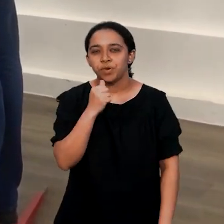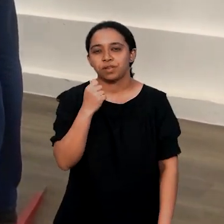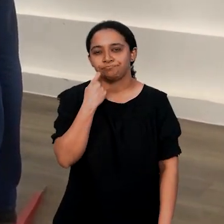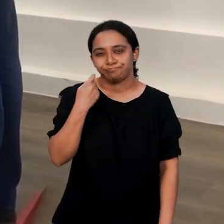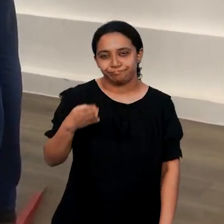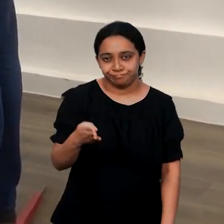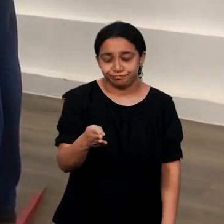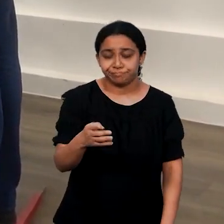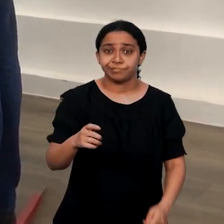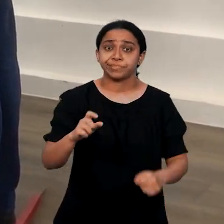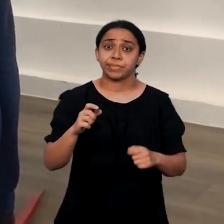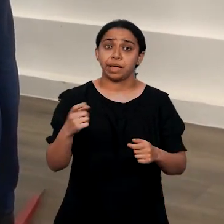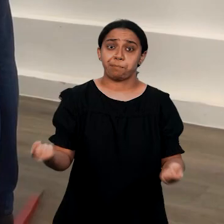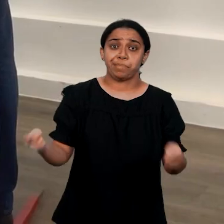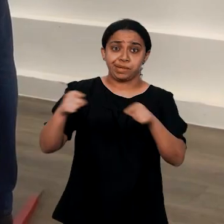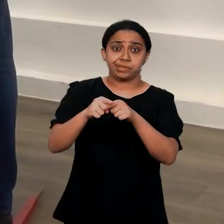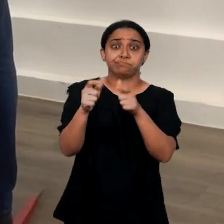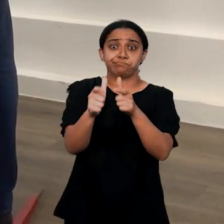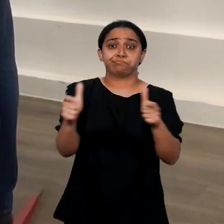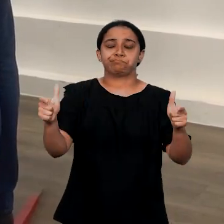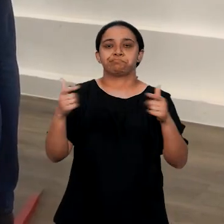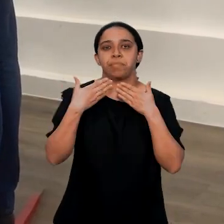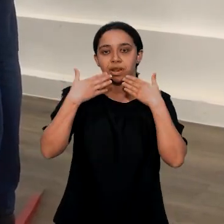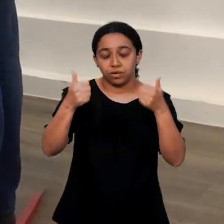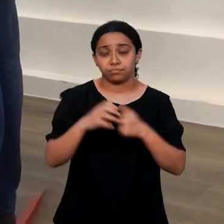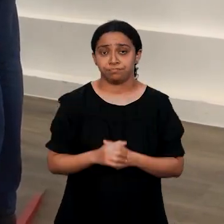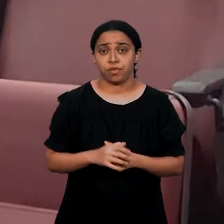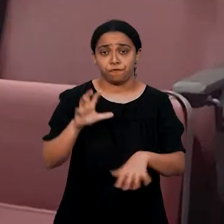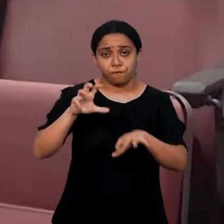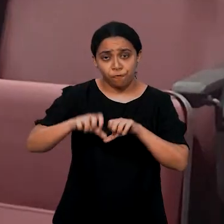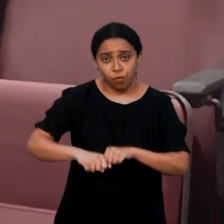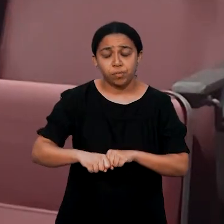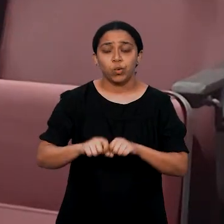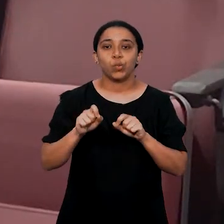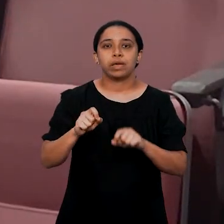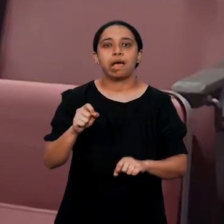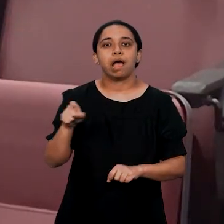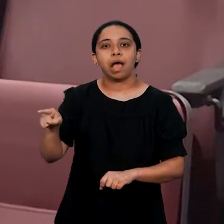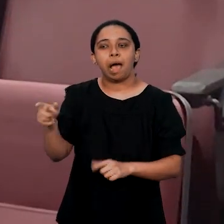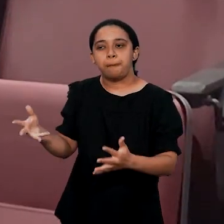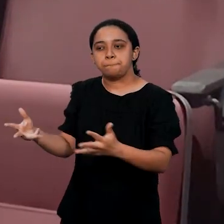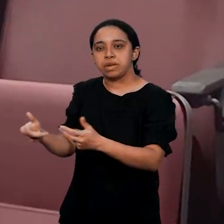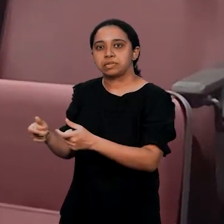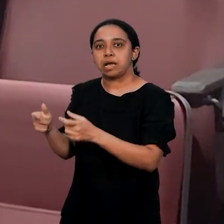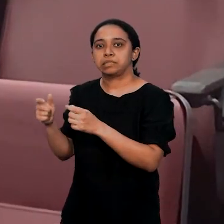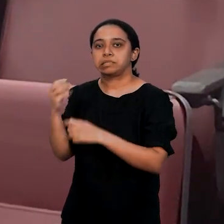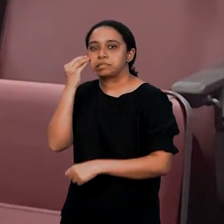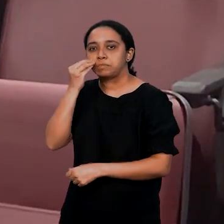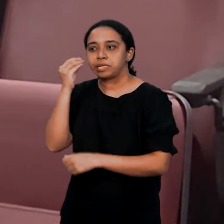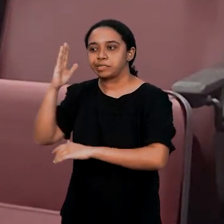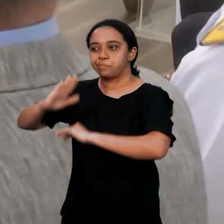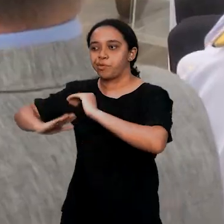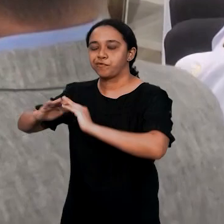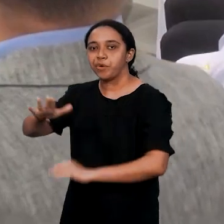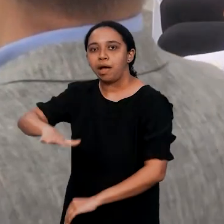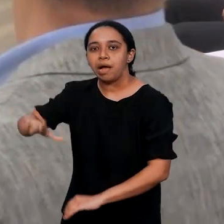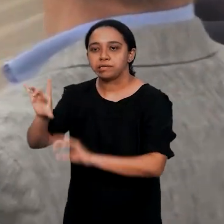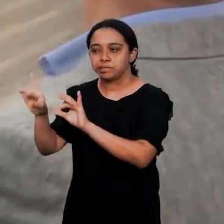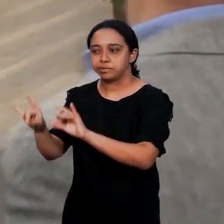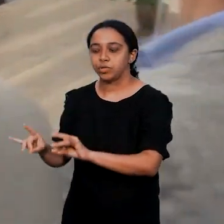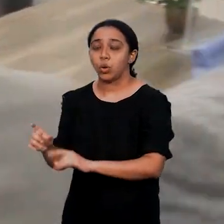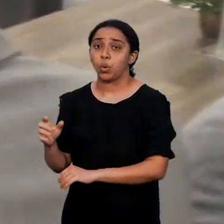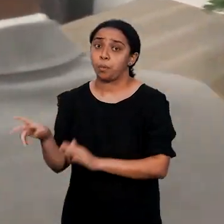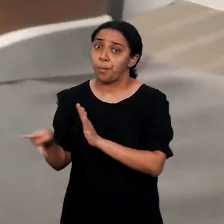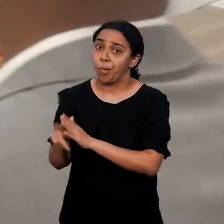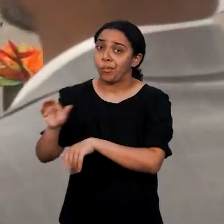esta parceria amplia muito mais essa possibilidade. A capacitação pretende utilizar a expertise do IFMA Campus São